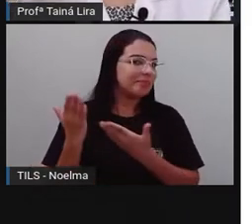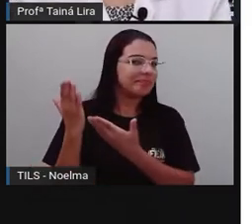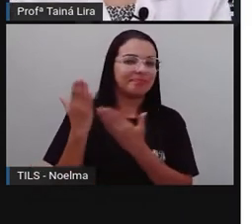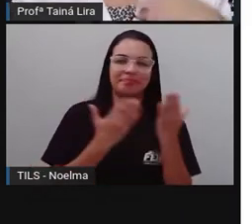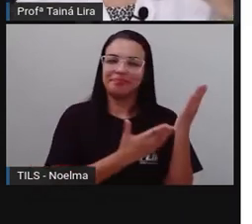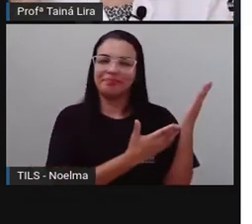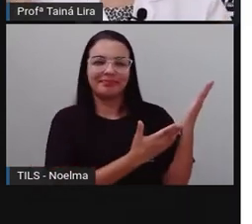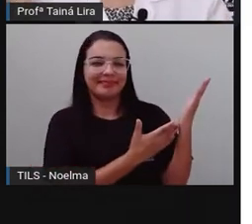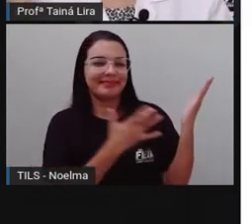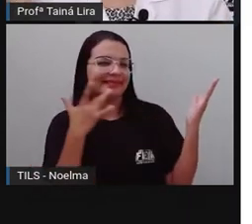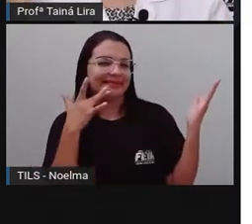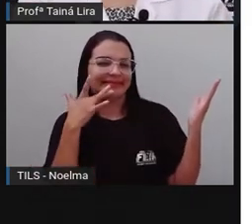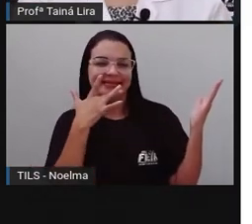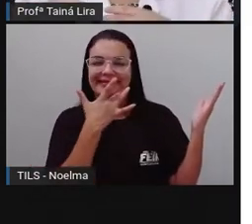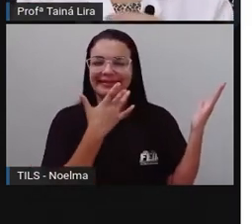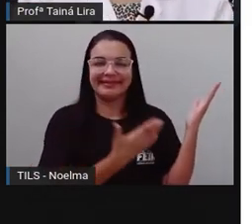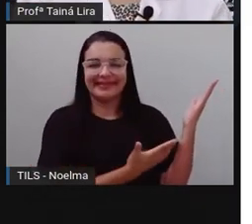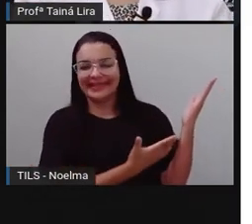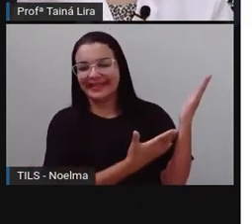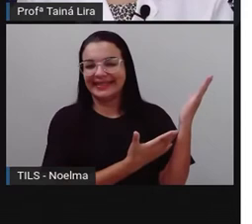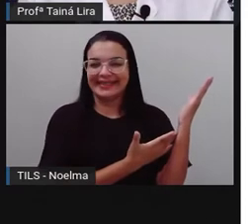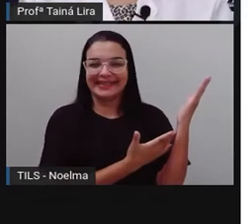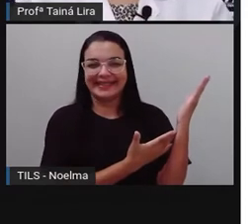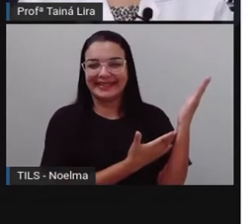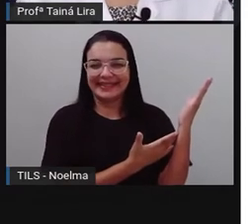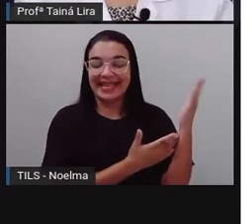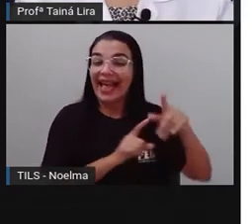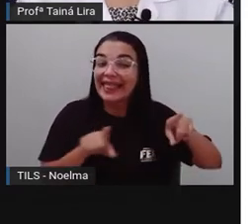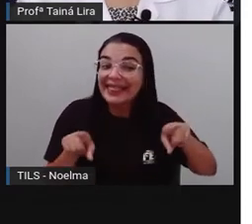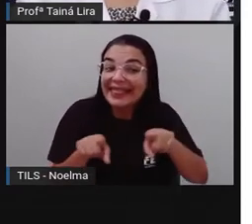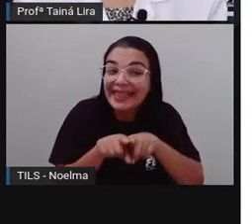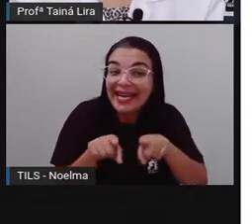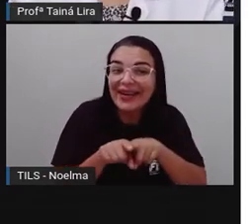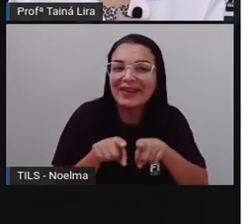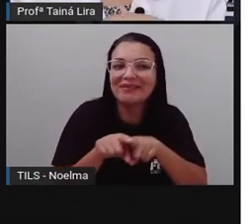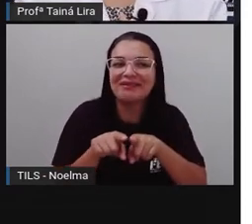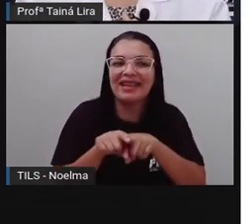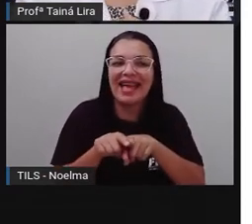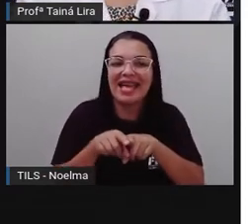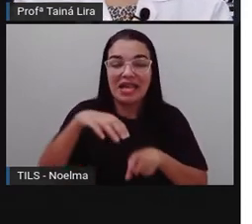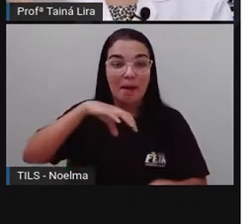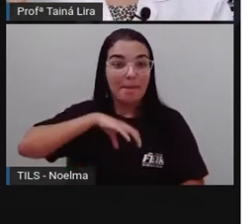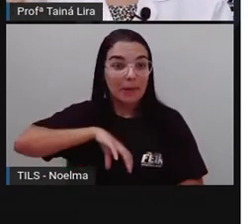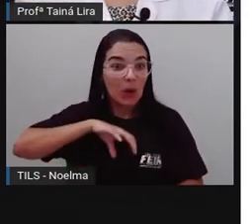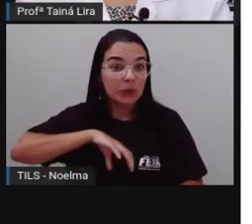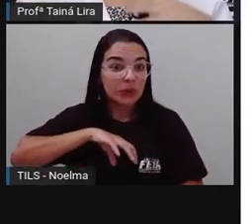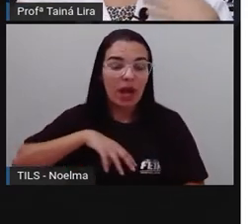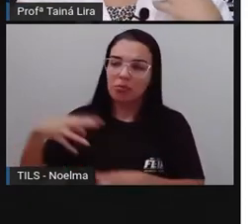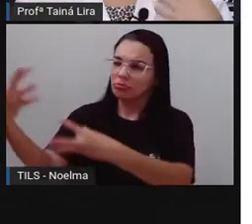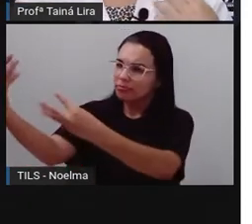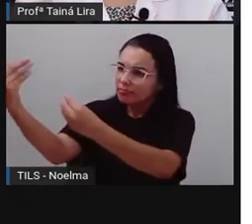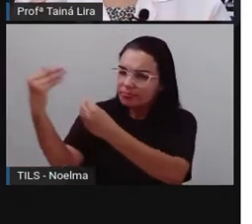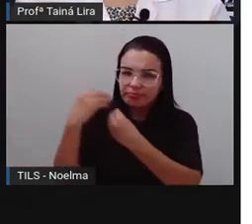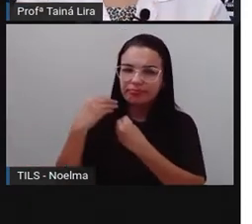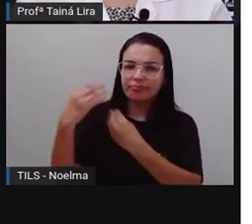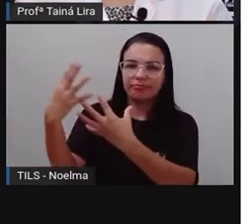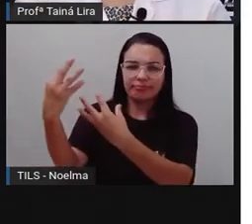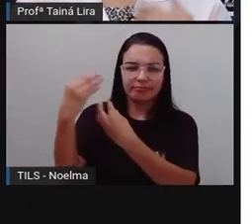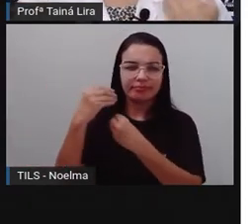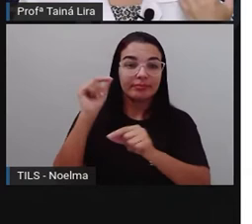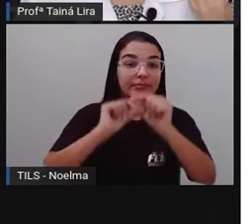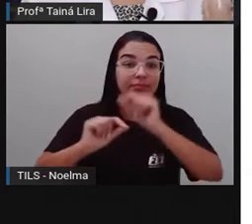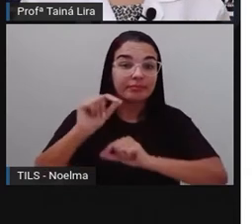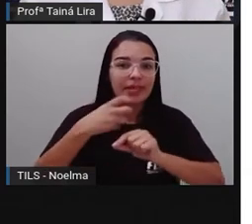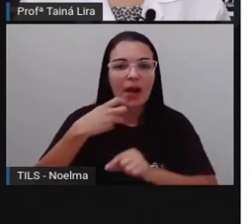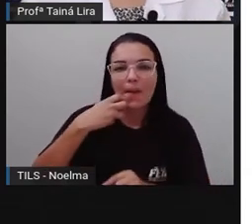você mudou uma imagem forte agora, né? Então, na culinária herdamos pratos à base de bacalhau e